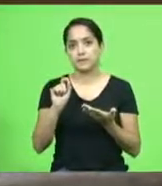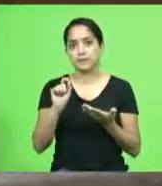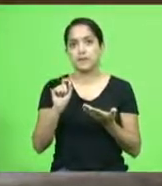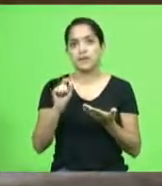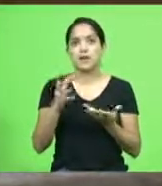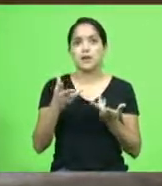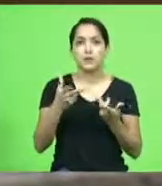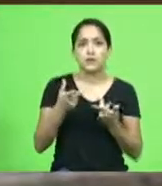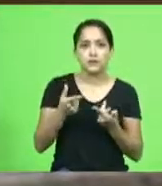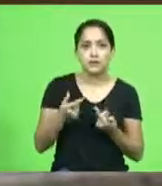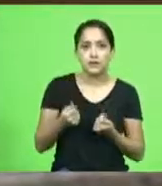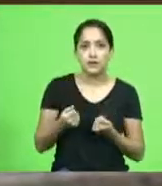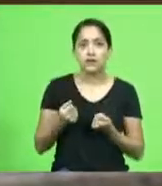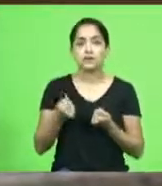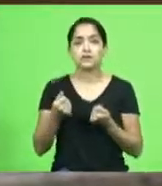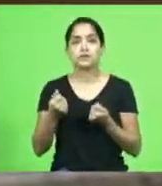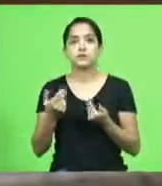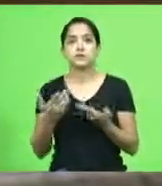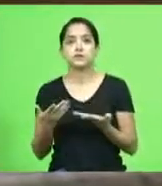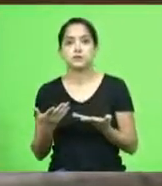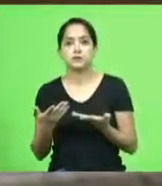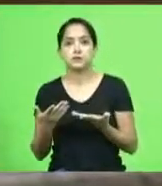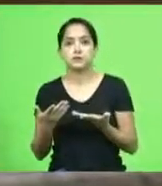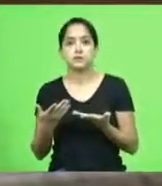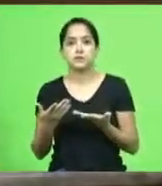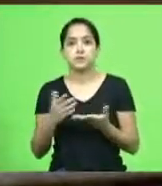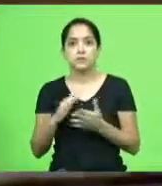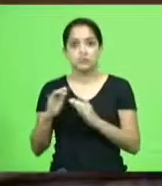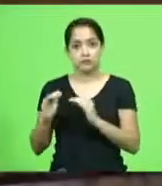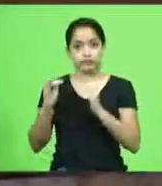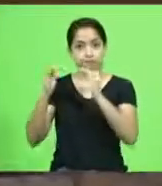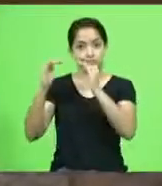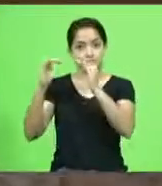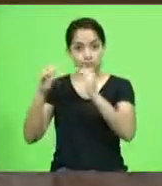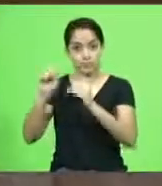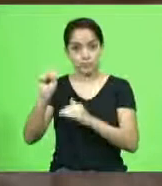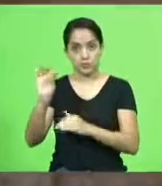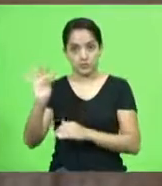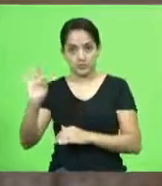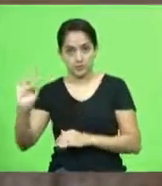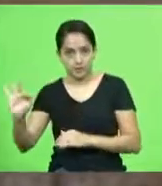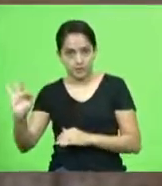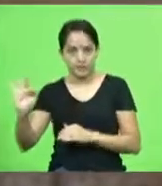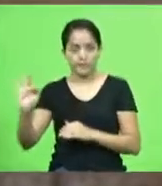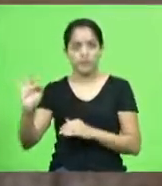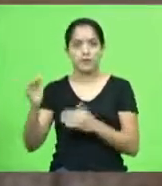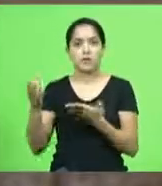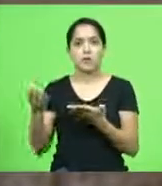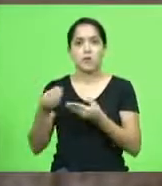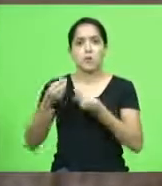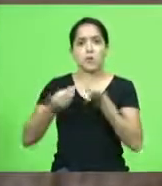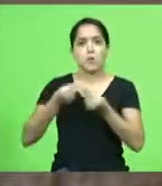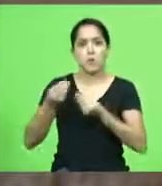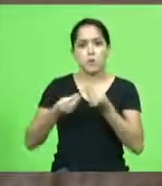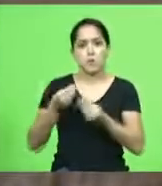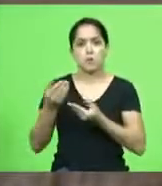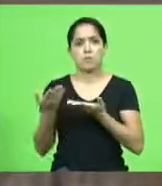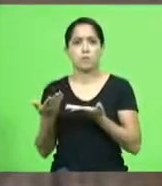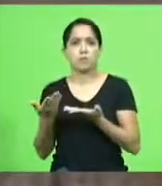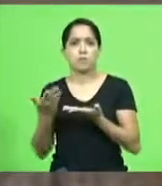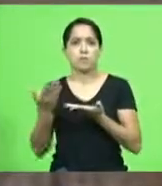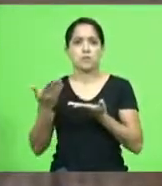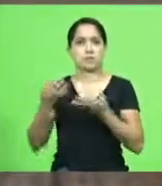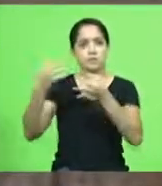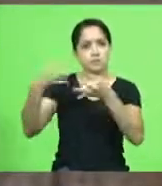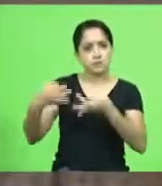técnica do nosso Supremo Tribunal Federal de como chegam lá se estão fazendo